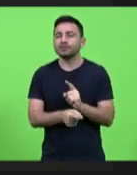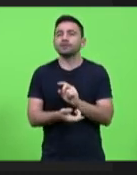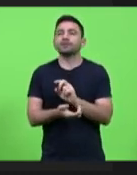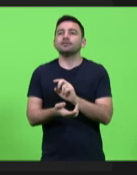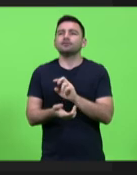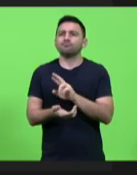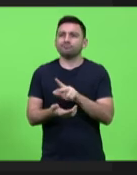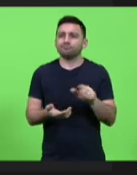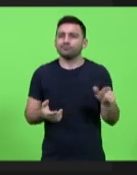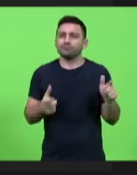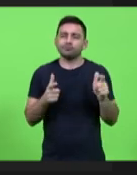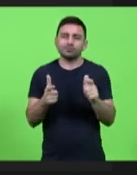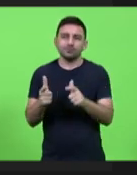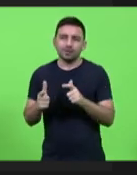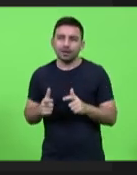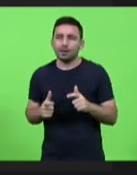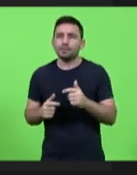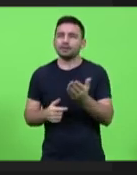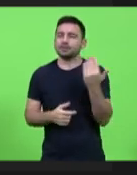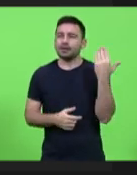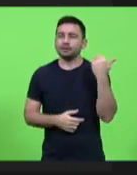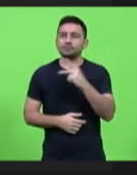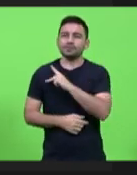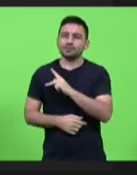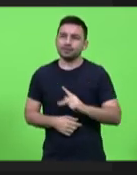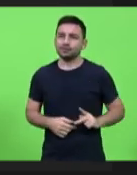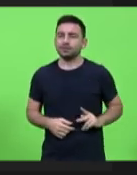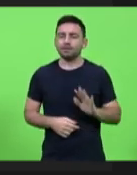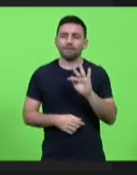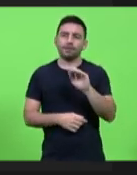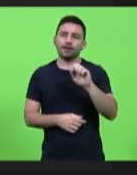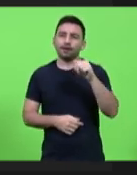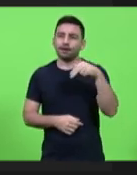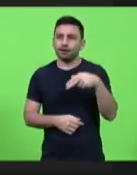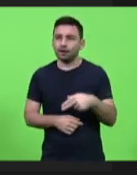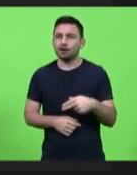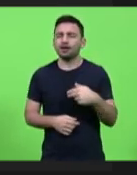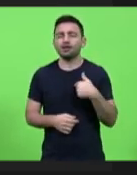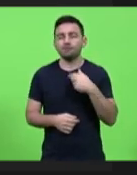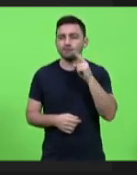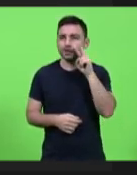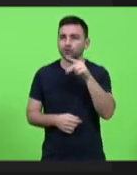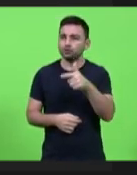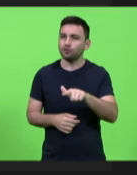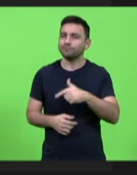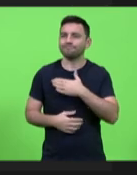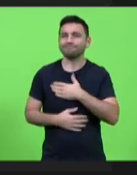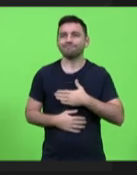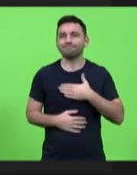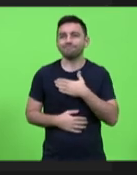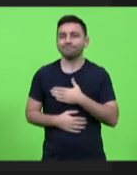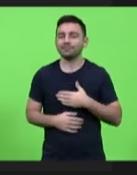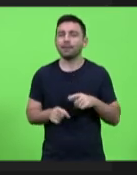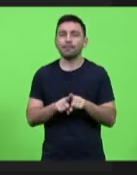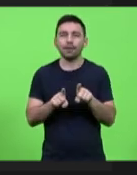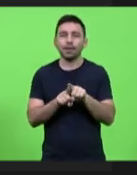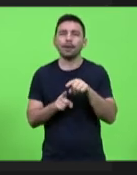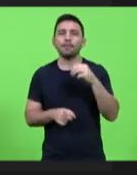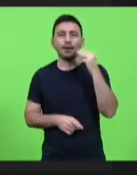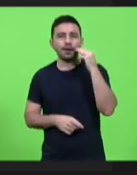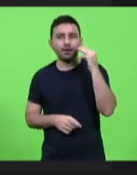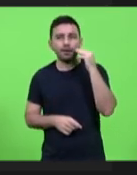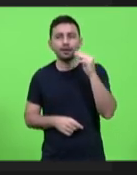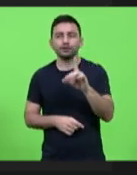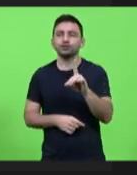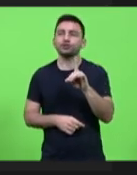ainda presidente da FECAM e é um prazer revê-la aqui assim quero cumprimentar também a deputada Marlene a deputada